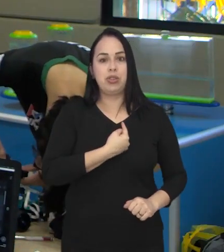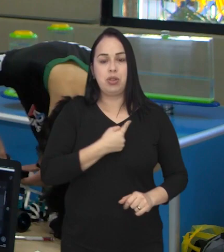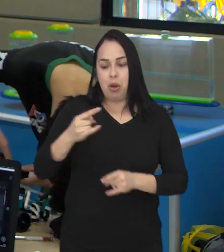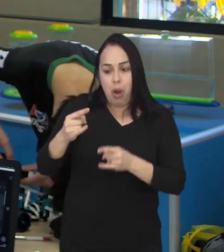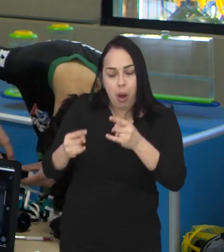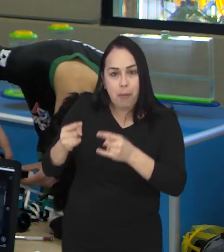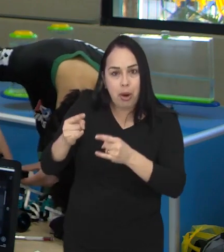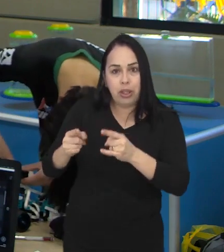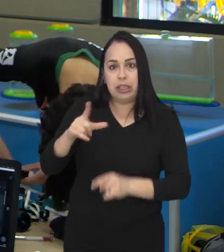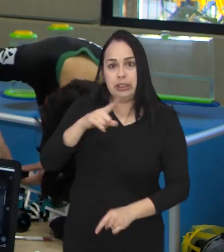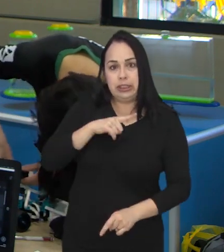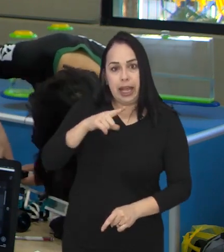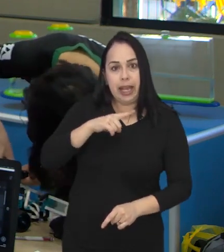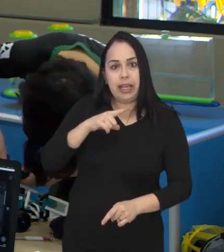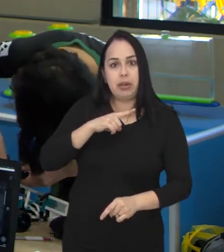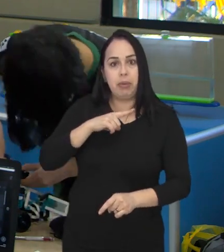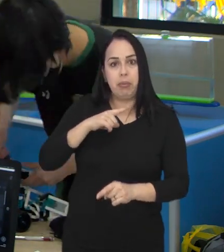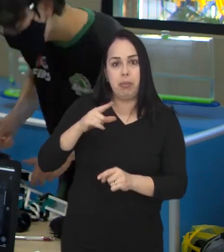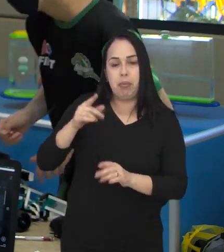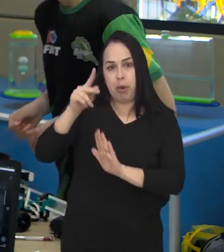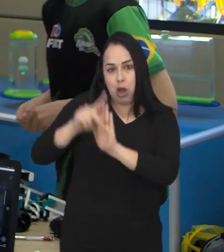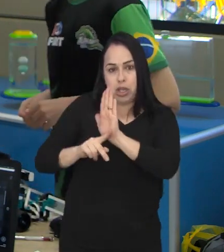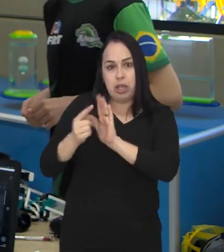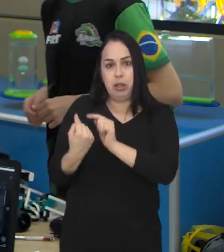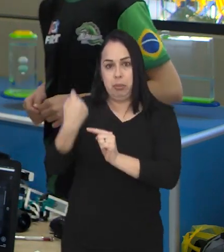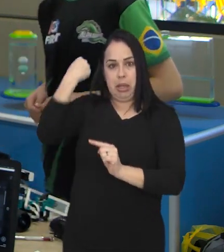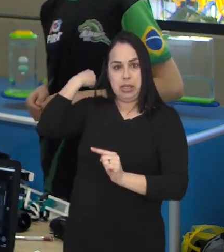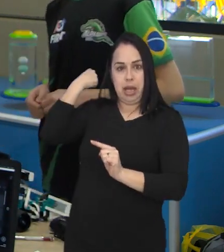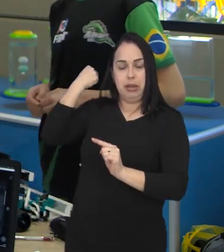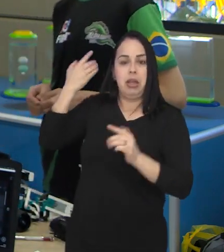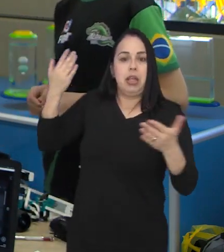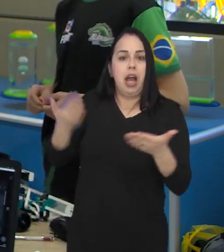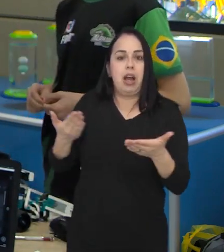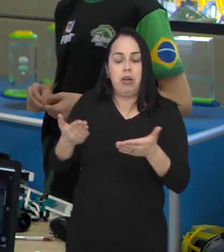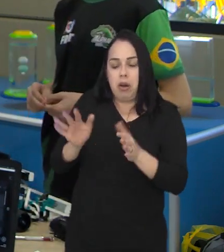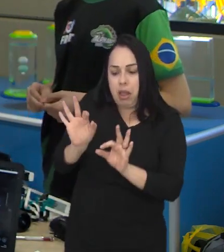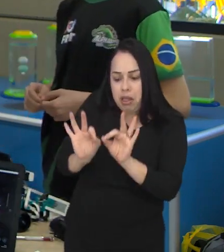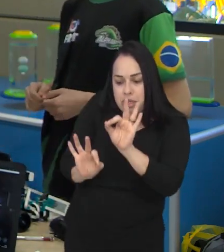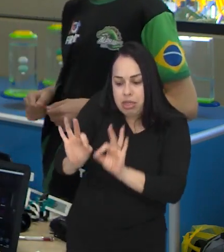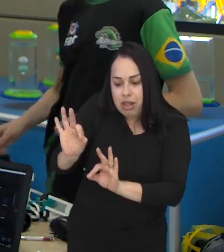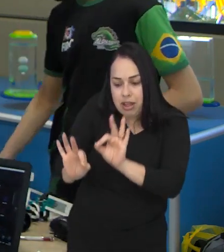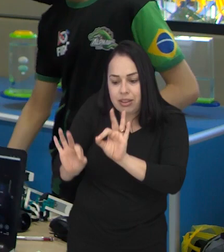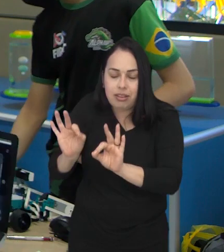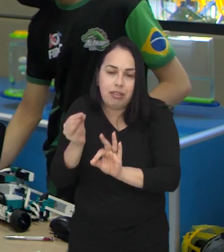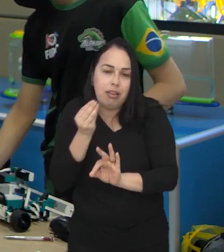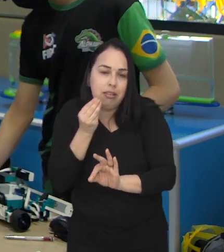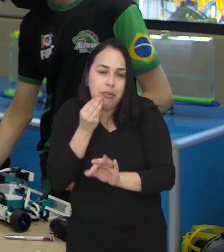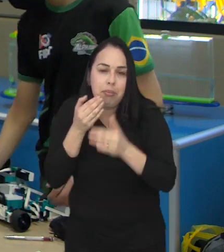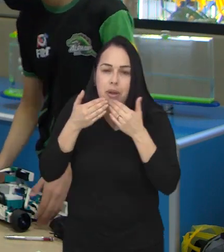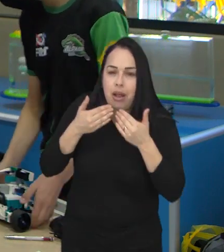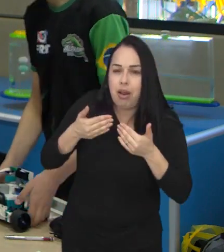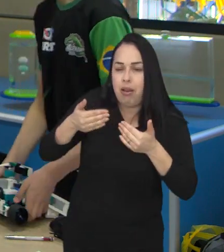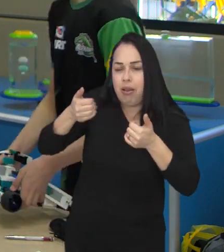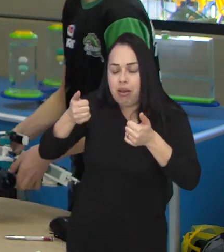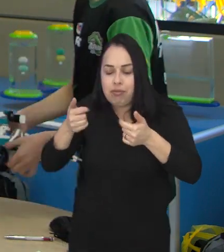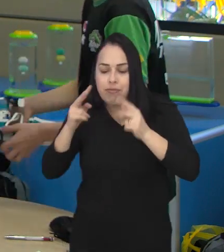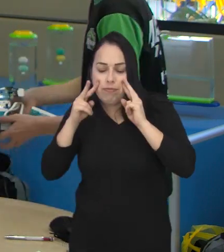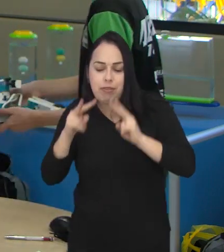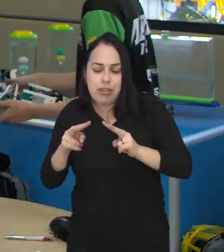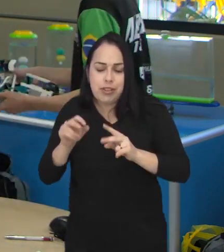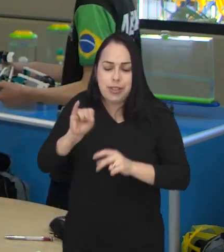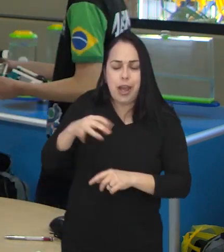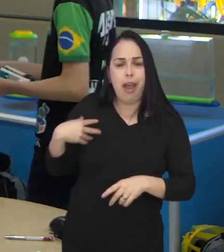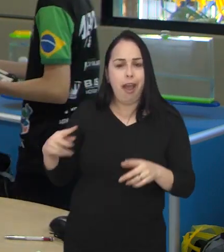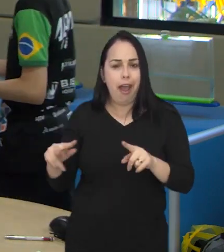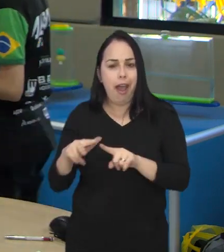finais, então, no nosso robô, que a gente já tem um projeto que foi desenvolvido durante algum tempo. Agora a gente está dando os toques finais, vendo o que dá para melhorar, vendo o que está